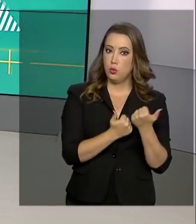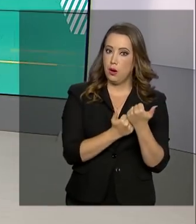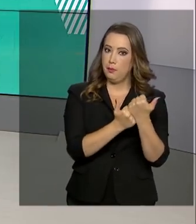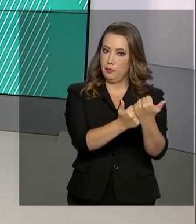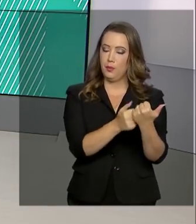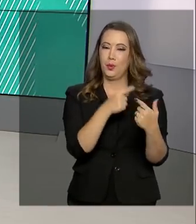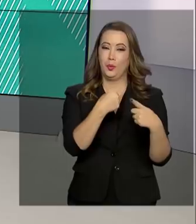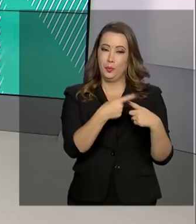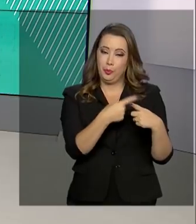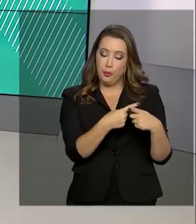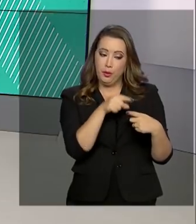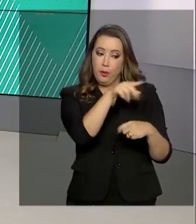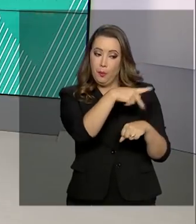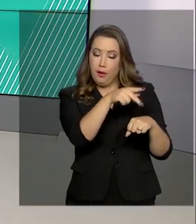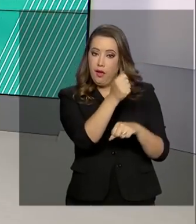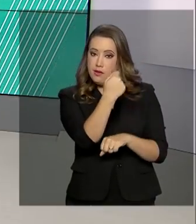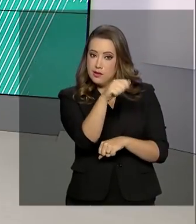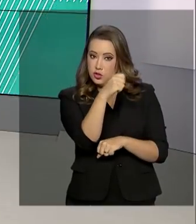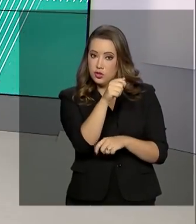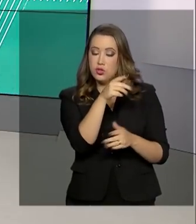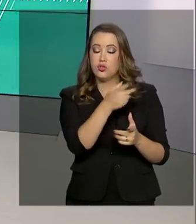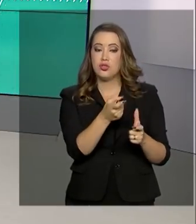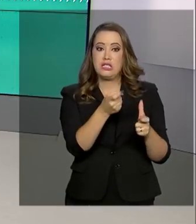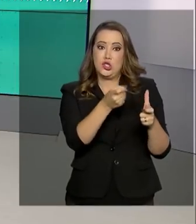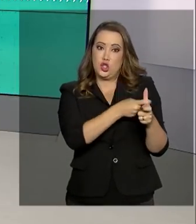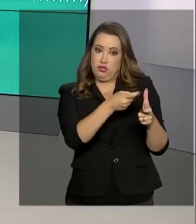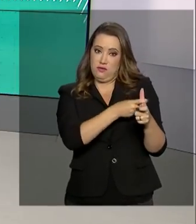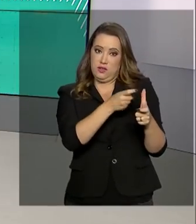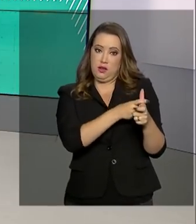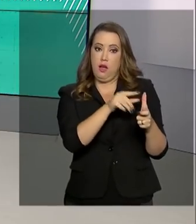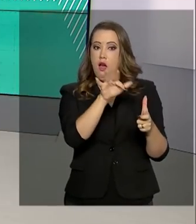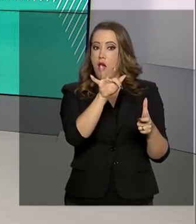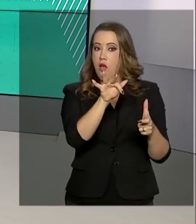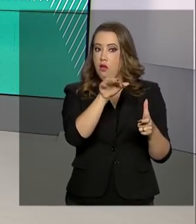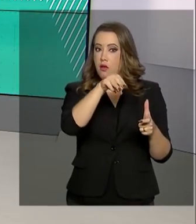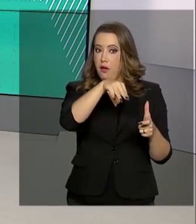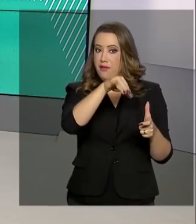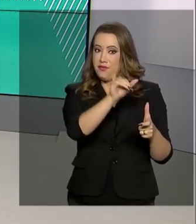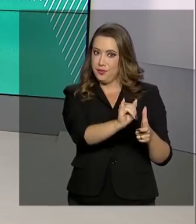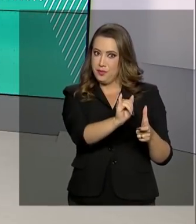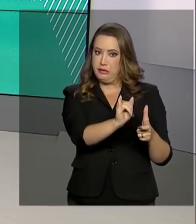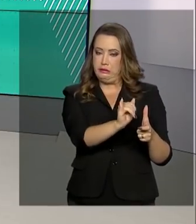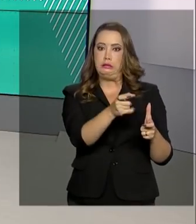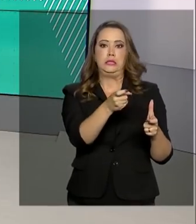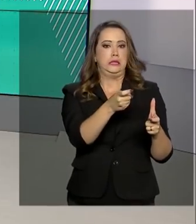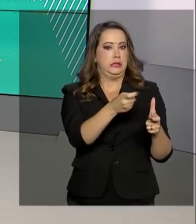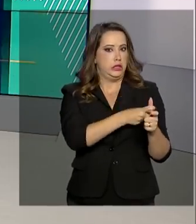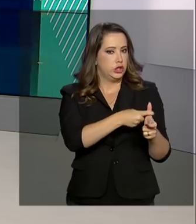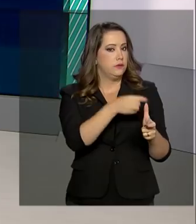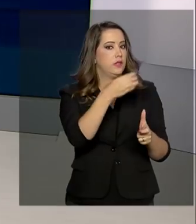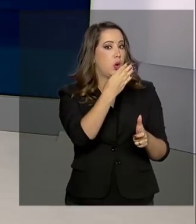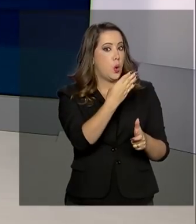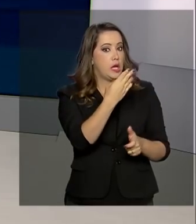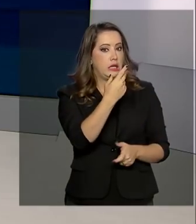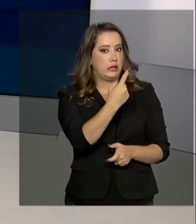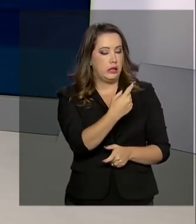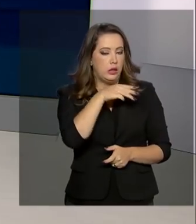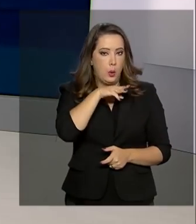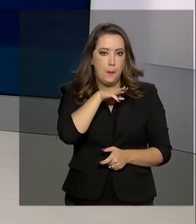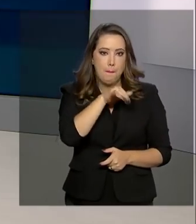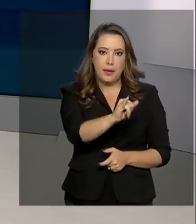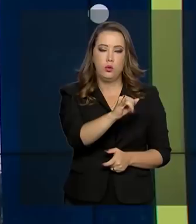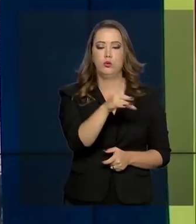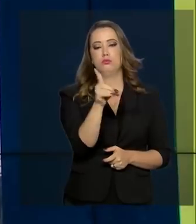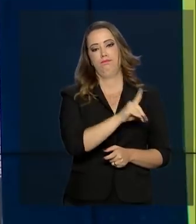da dívida do país junto ao Fundo Monetário Internacional. A Argentina deve ao FMI cerca de 41 bilhões de